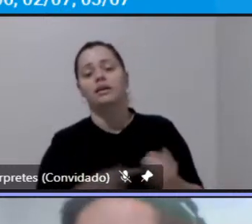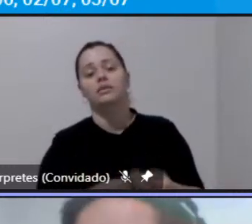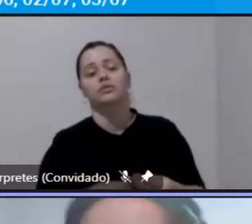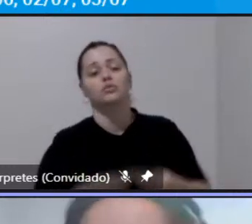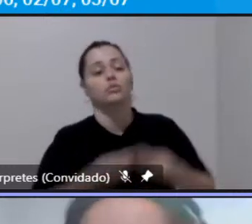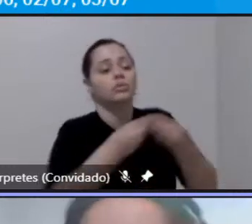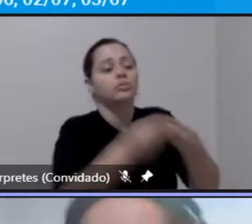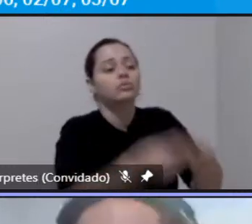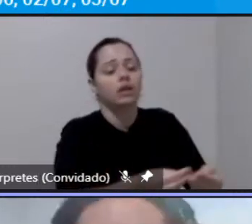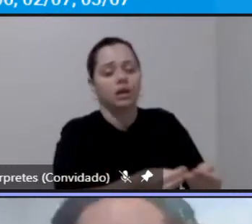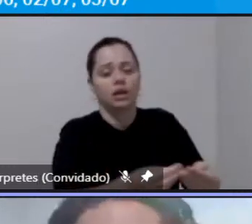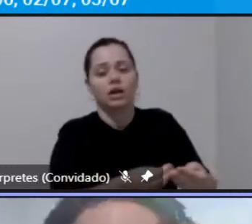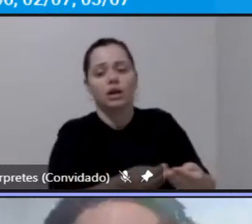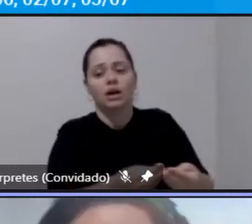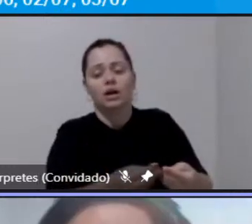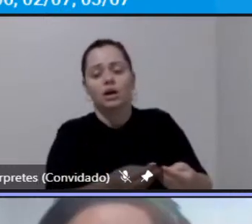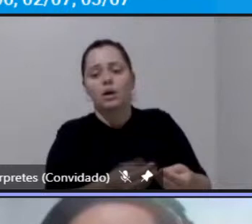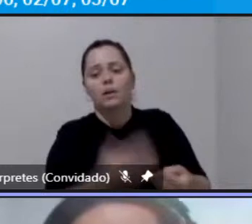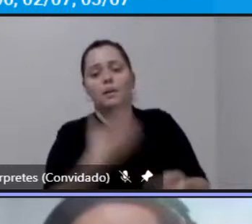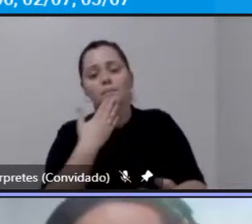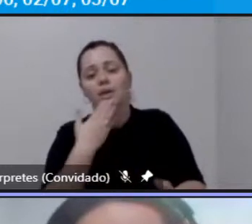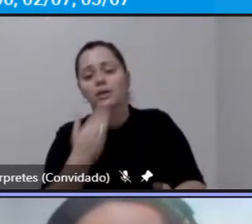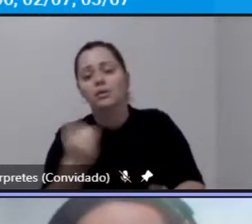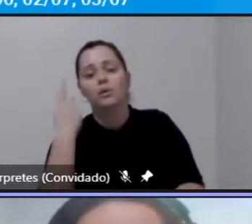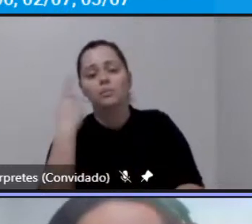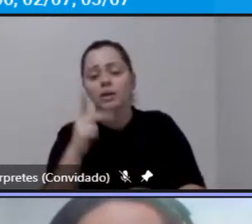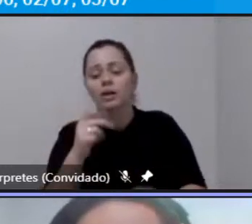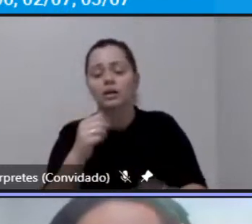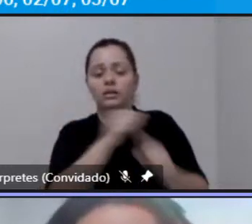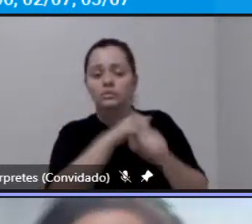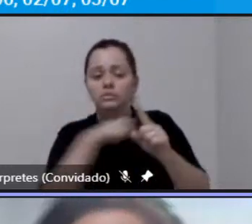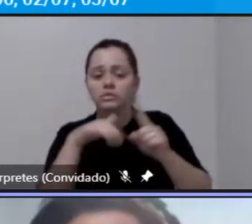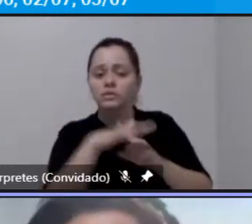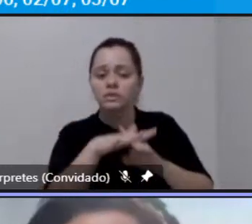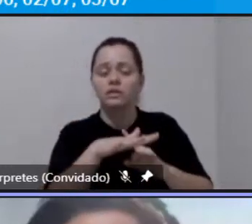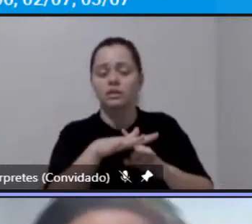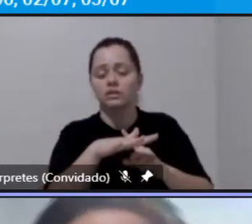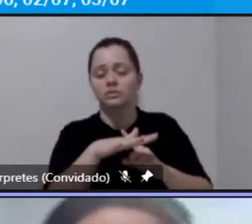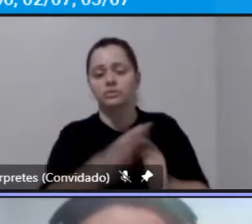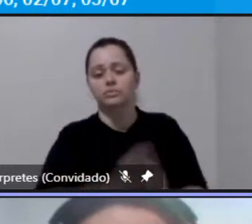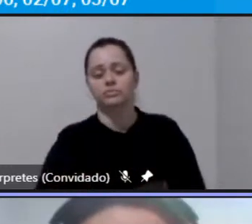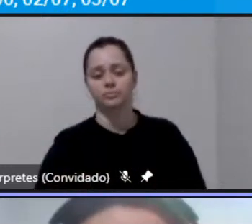considerável uma oferta atrativa para a população pode passar